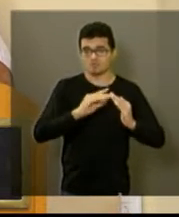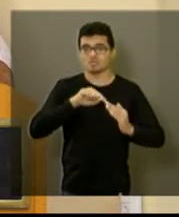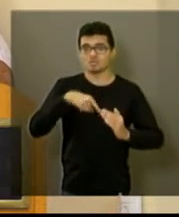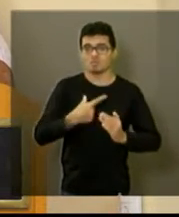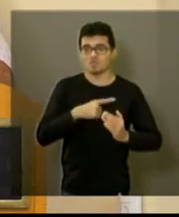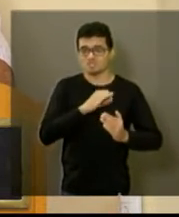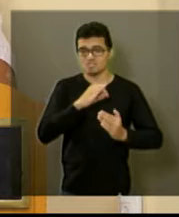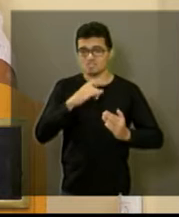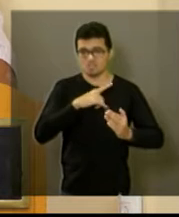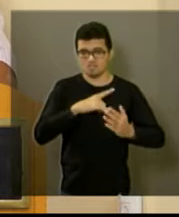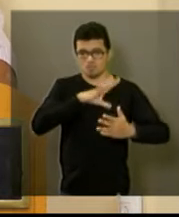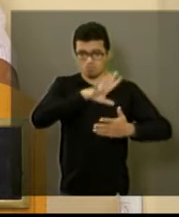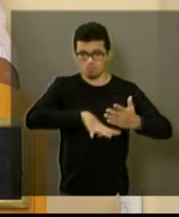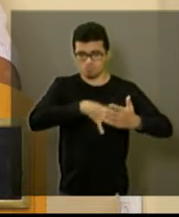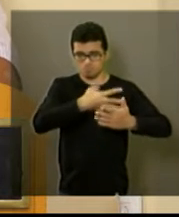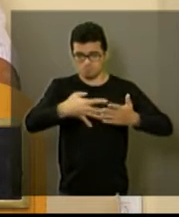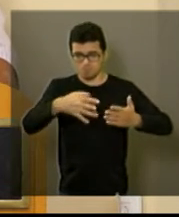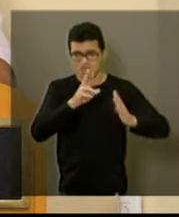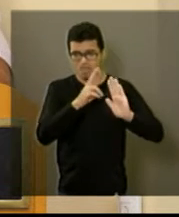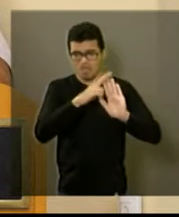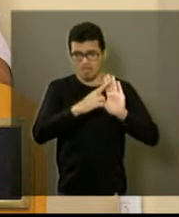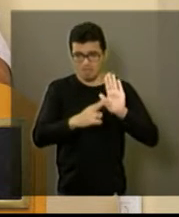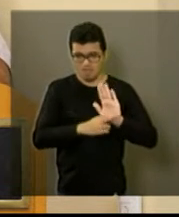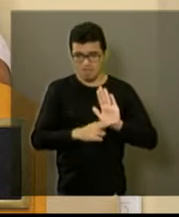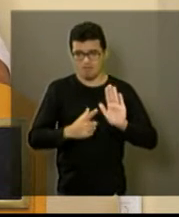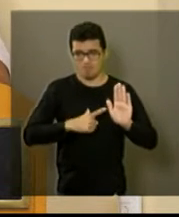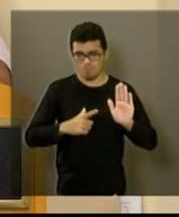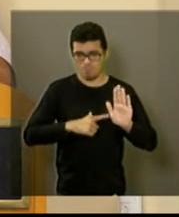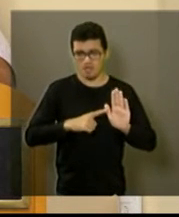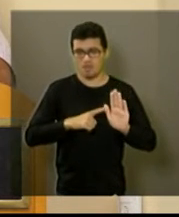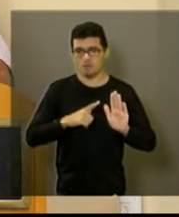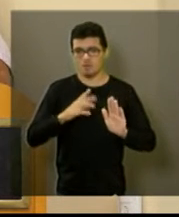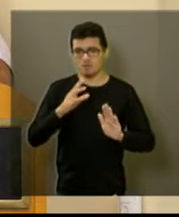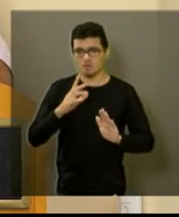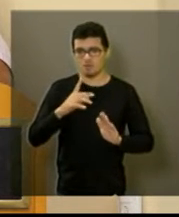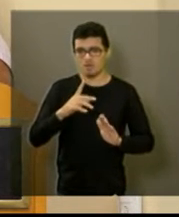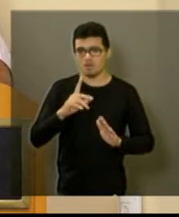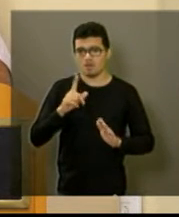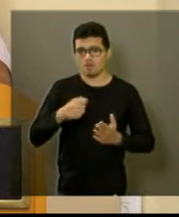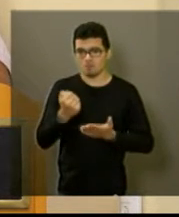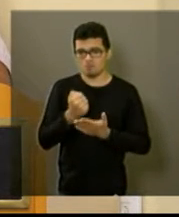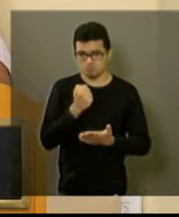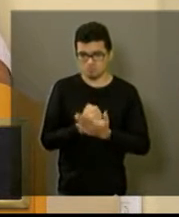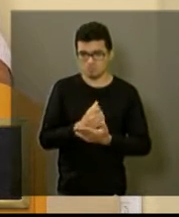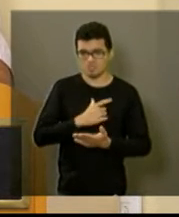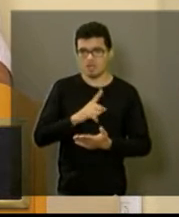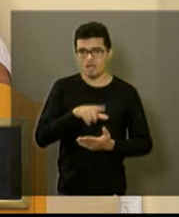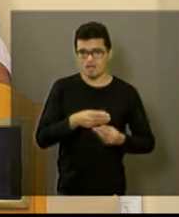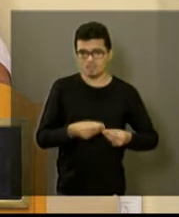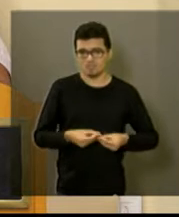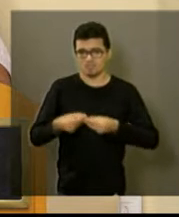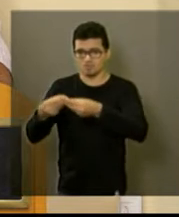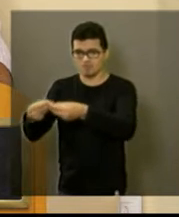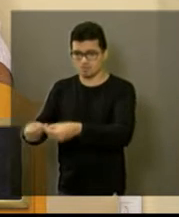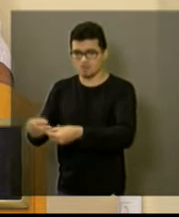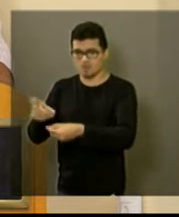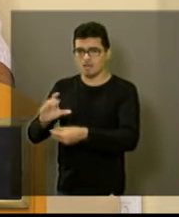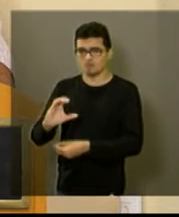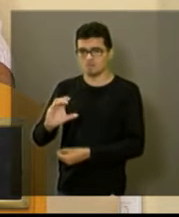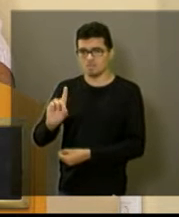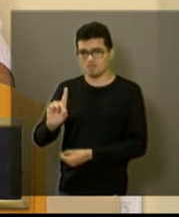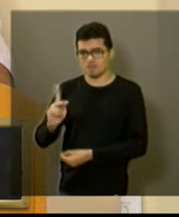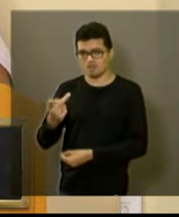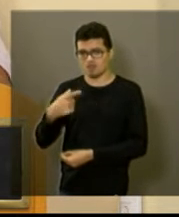critérios do CDHU, que exige, pelo menos, o registro em carteira, nós indicamos a demanda para eles e aí o CDHU que